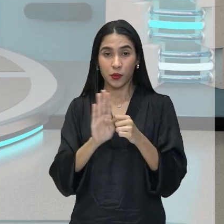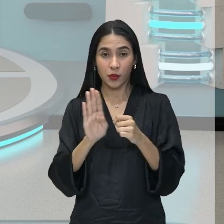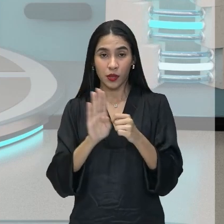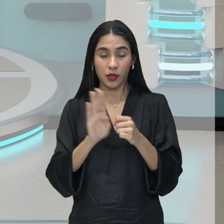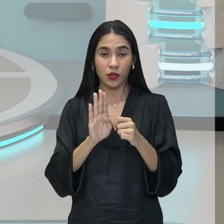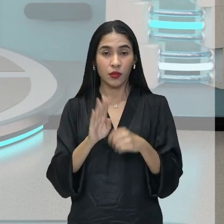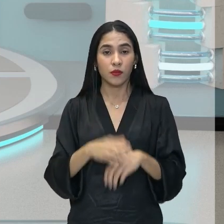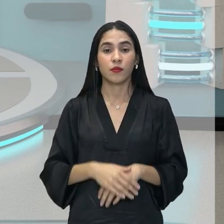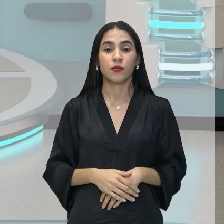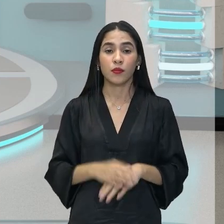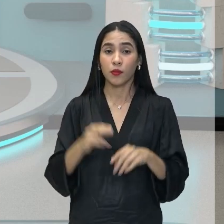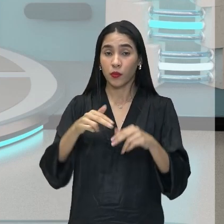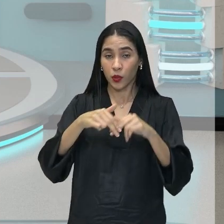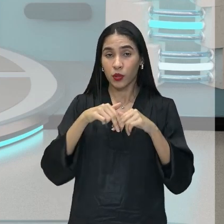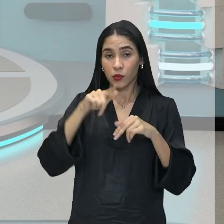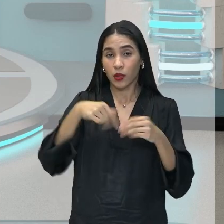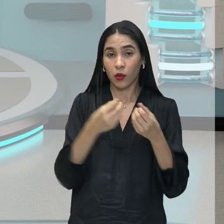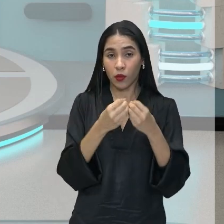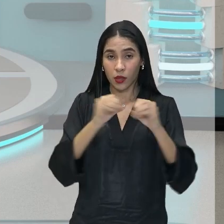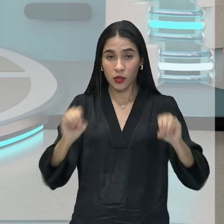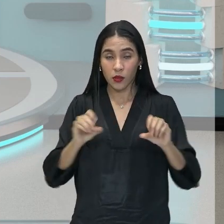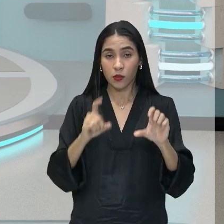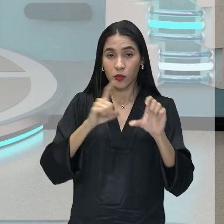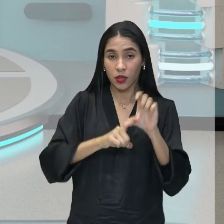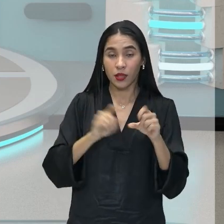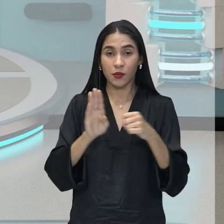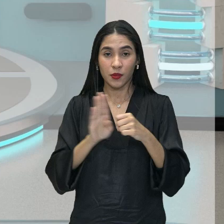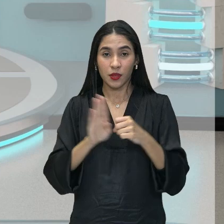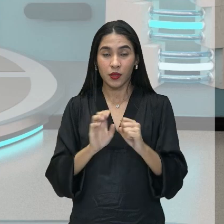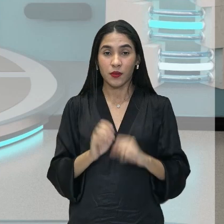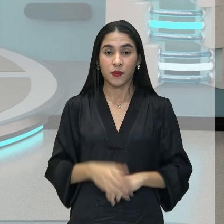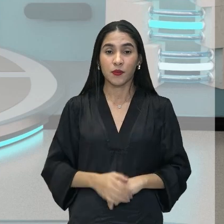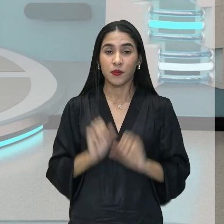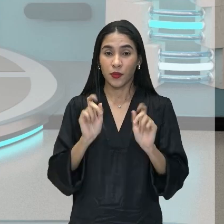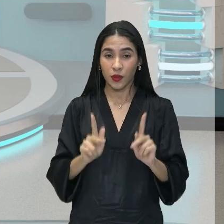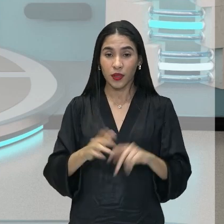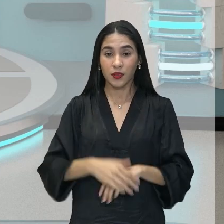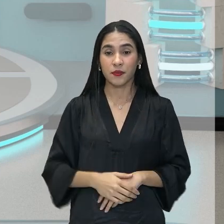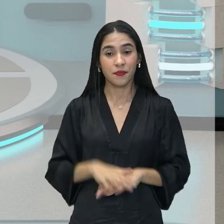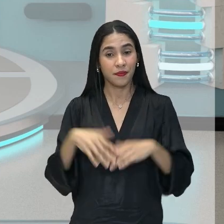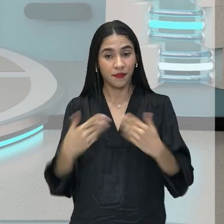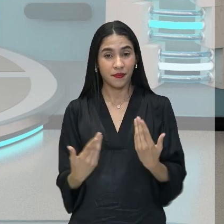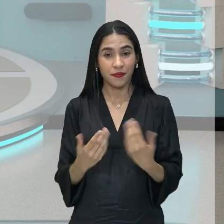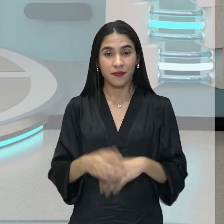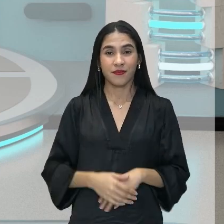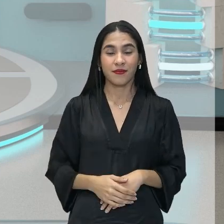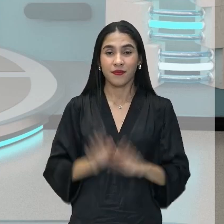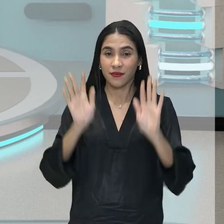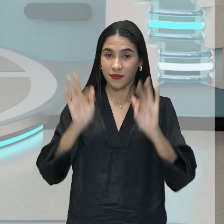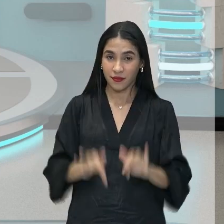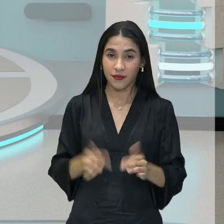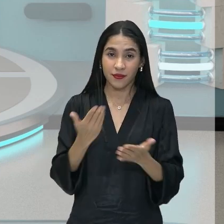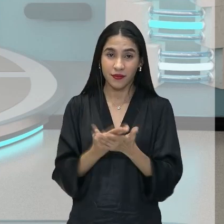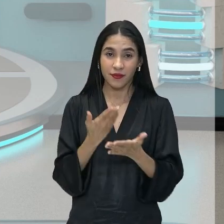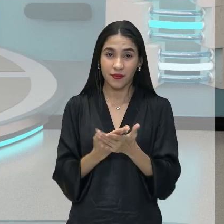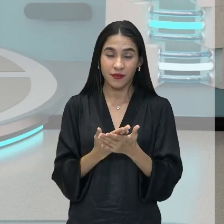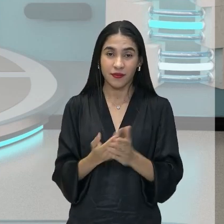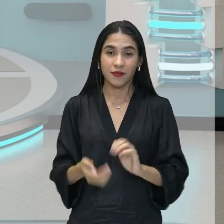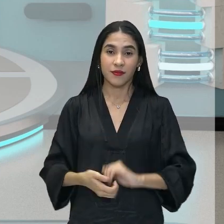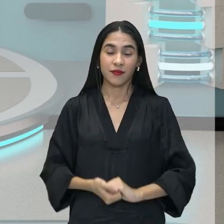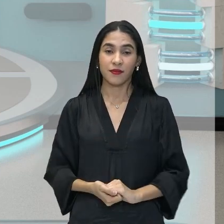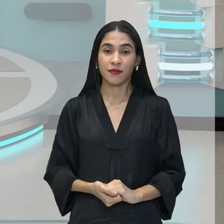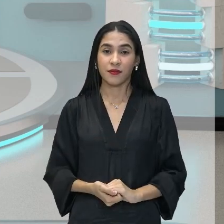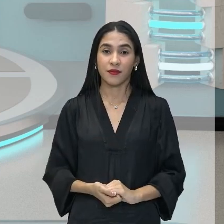Então, por isso são orações subordinadas, substantivas. Dito isto, vamos finalizar a nossa aula aqui.